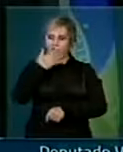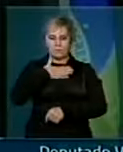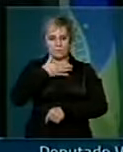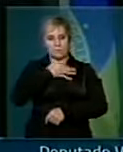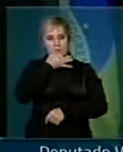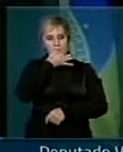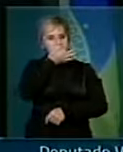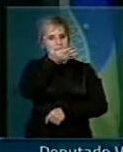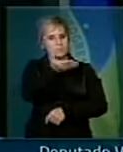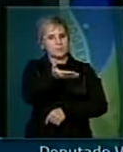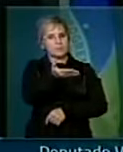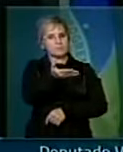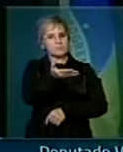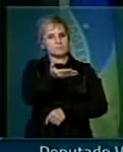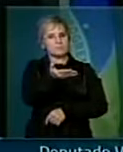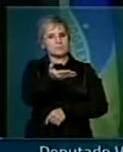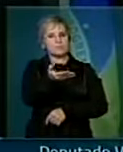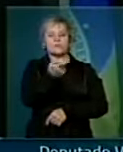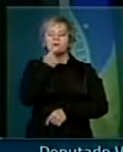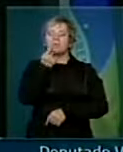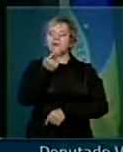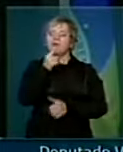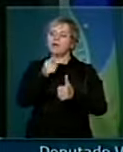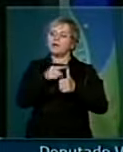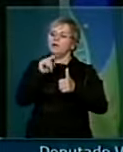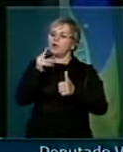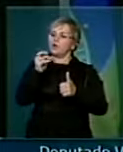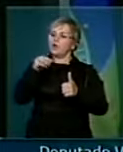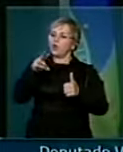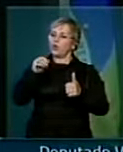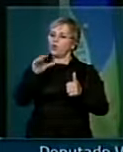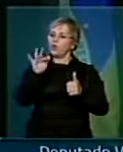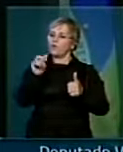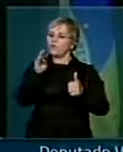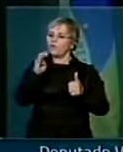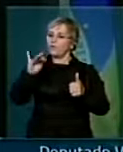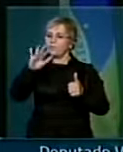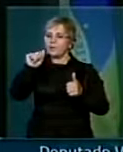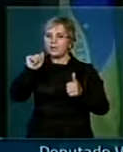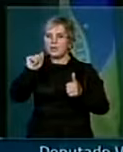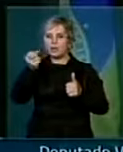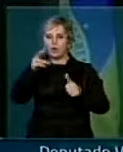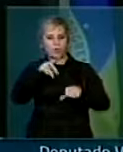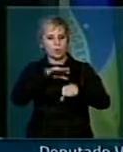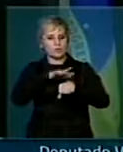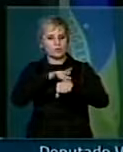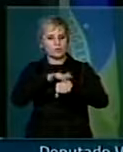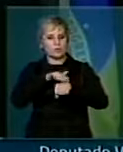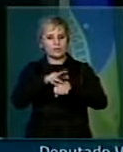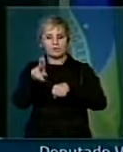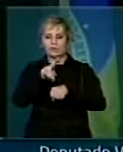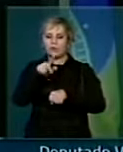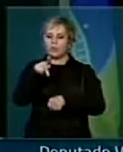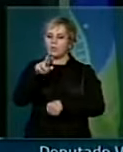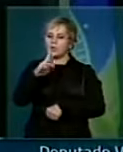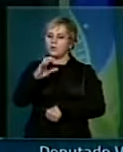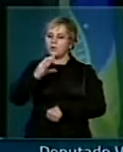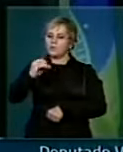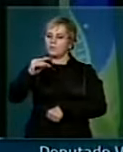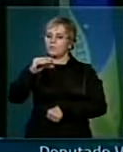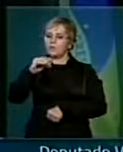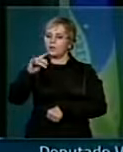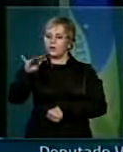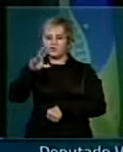e dizer que homofobia, ou essa maldita doença chamada preconceito, que contamina a nossa